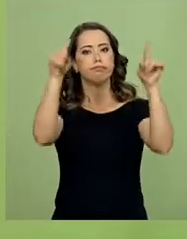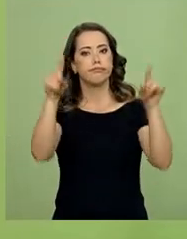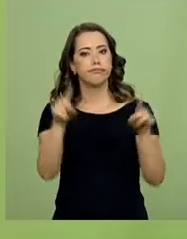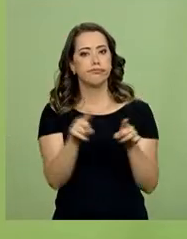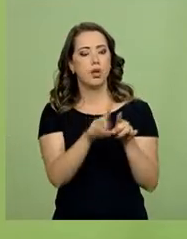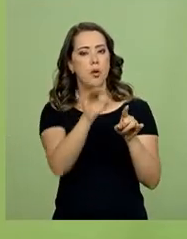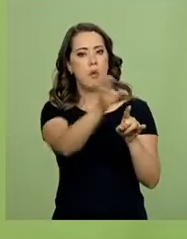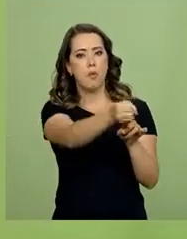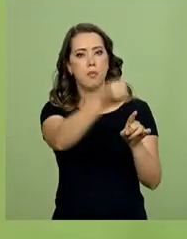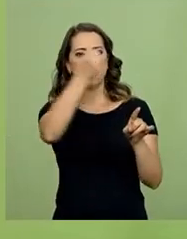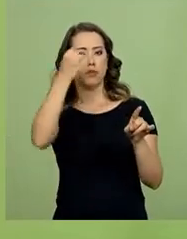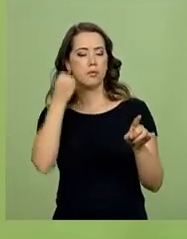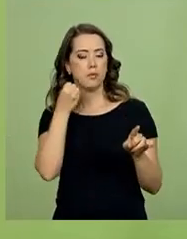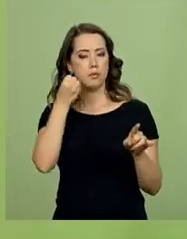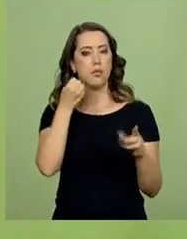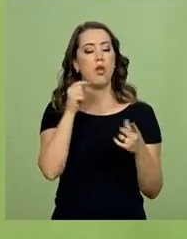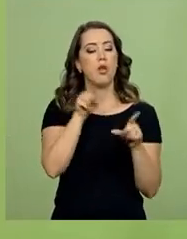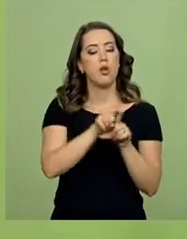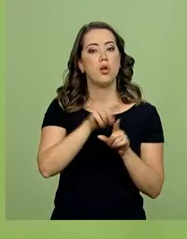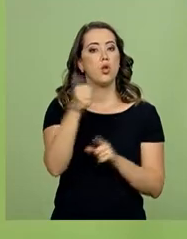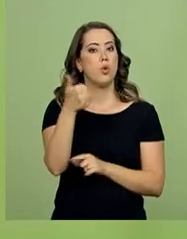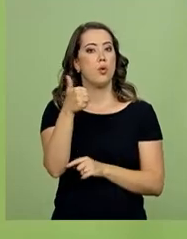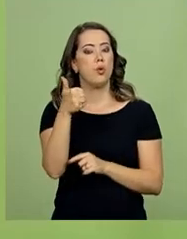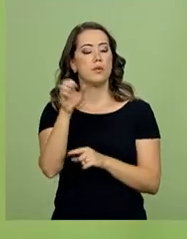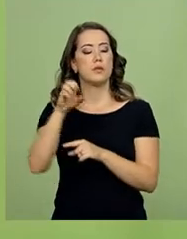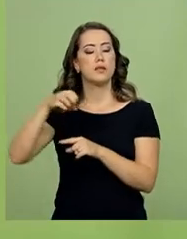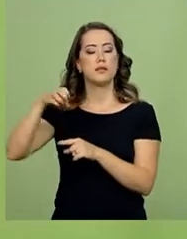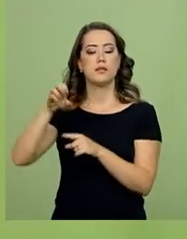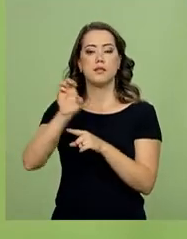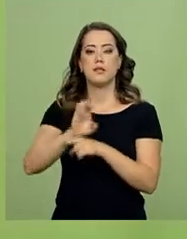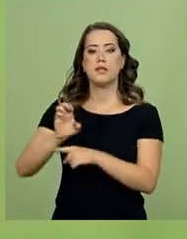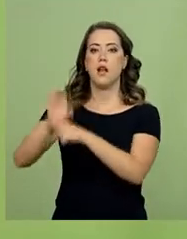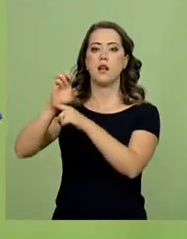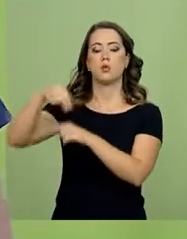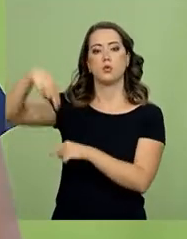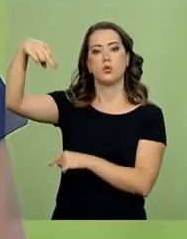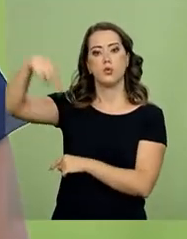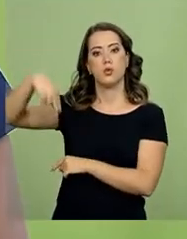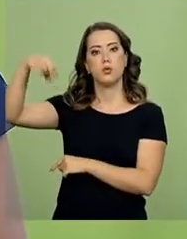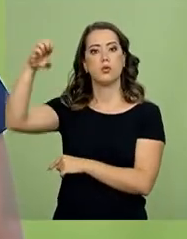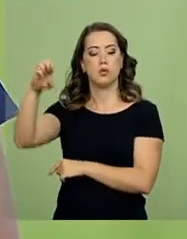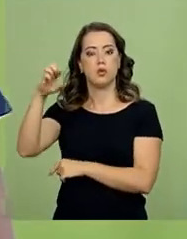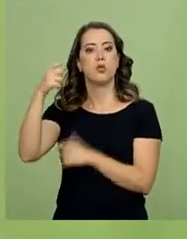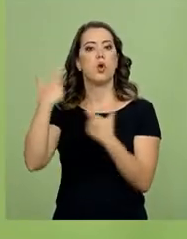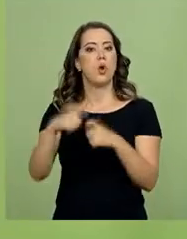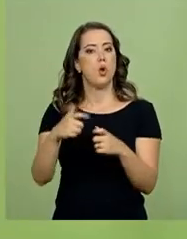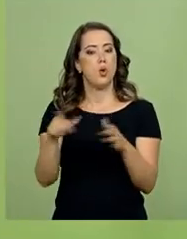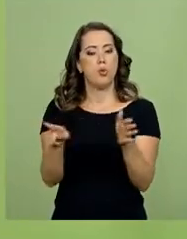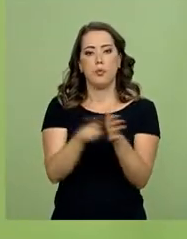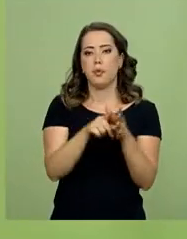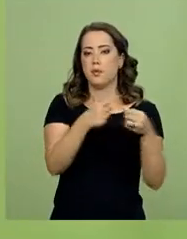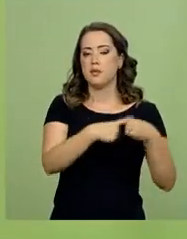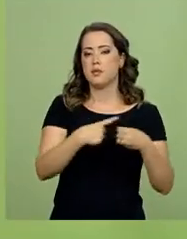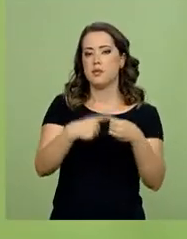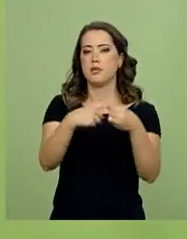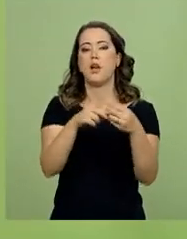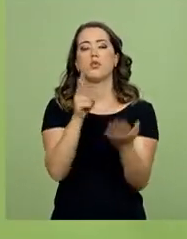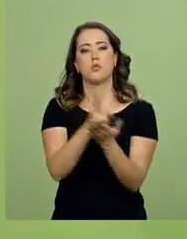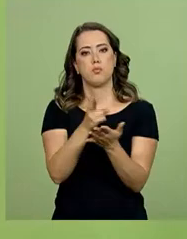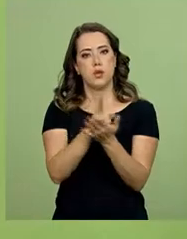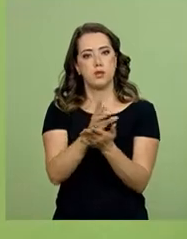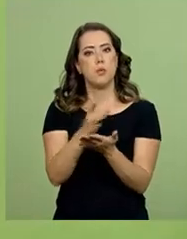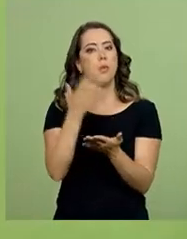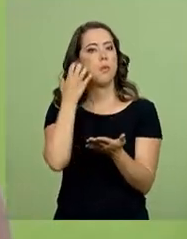das regiões norte e nordeste. Isso vale para chamadas locais interurbanas, inclusive para celulares.